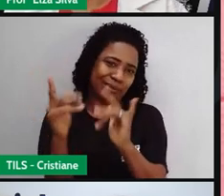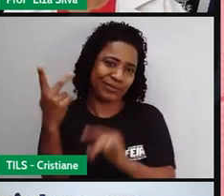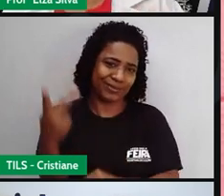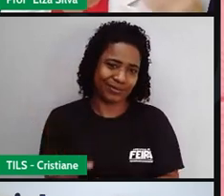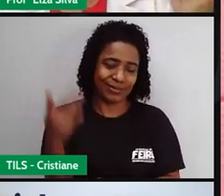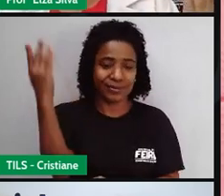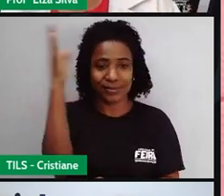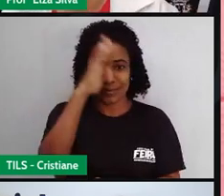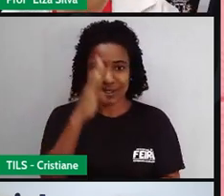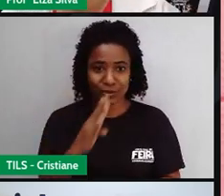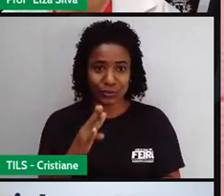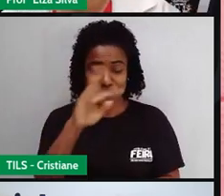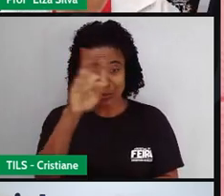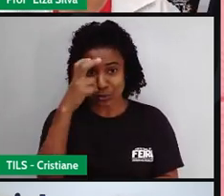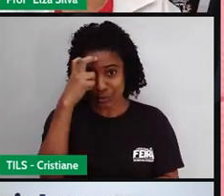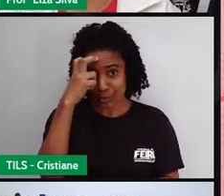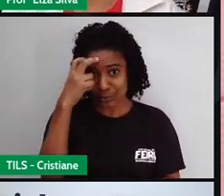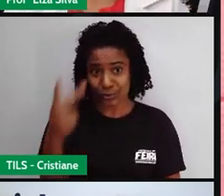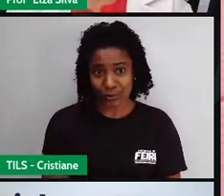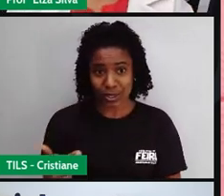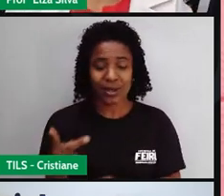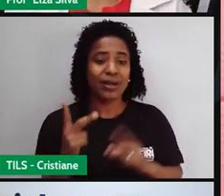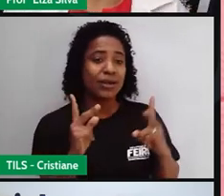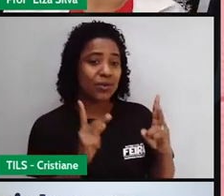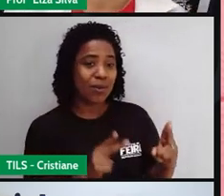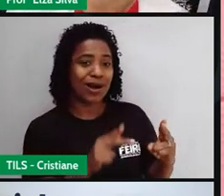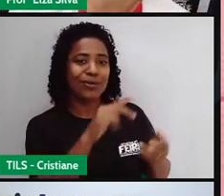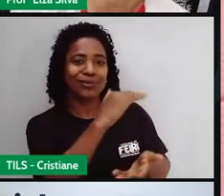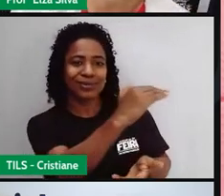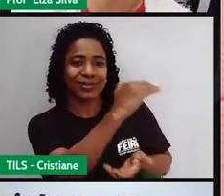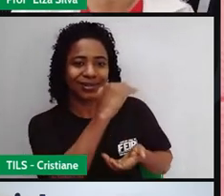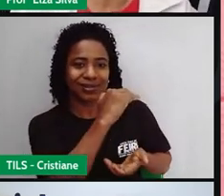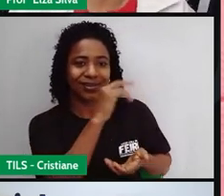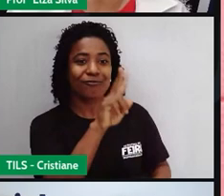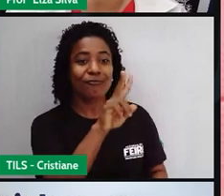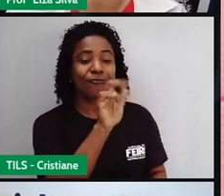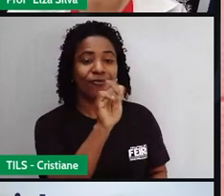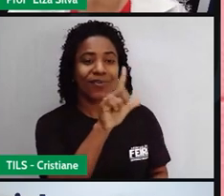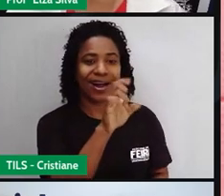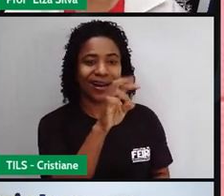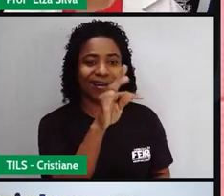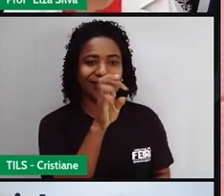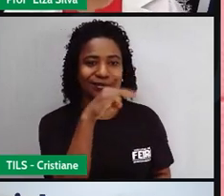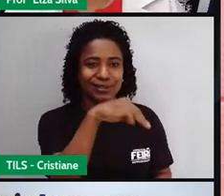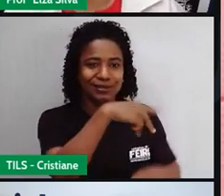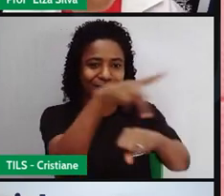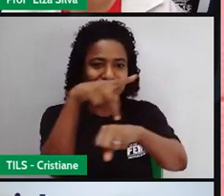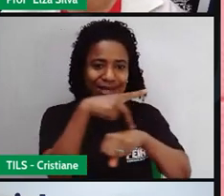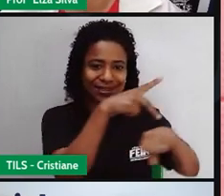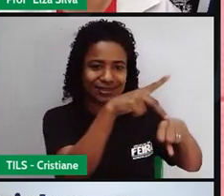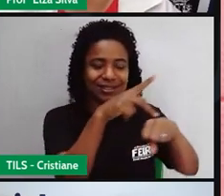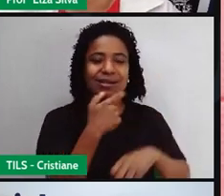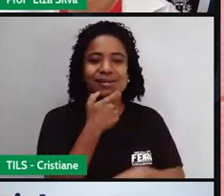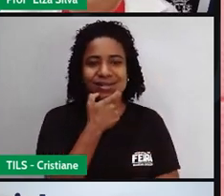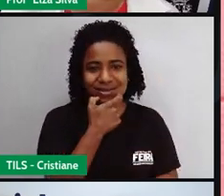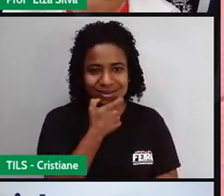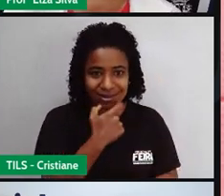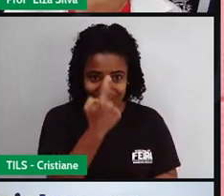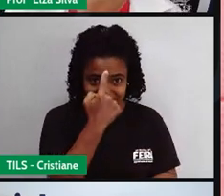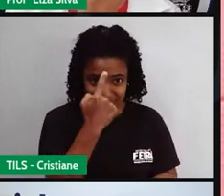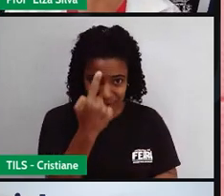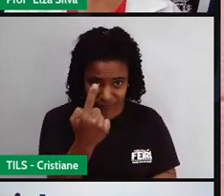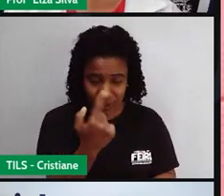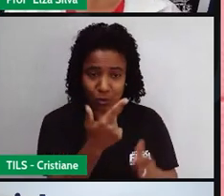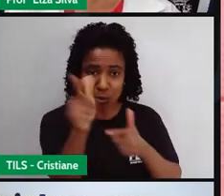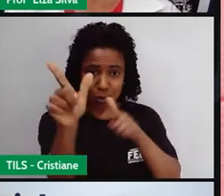como o santo Valentim é considerado o protetor dos namorados nos países que falam inglês. e em outros.